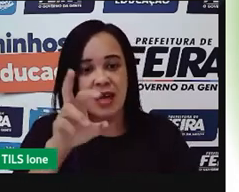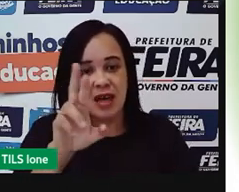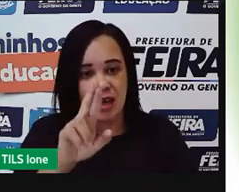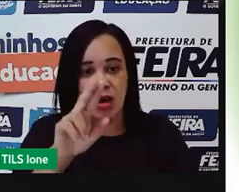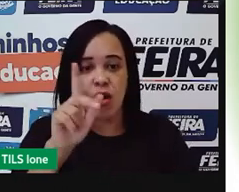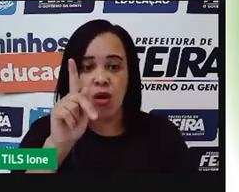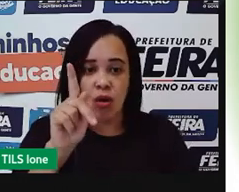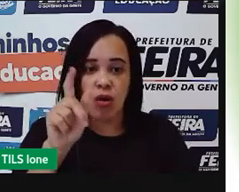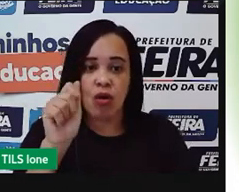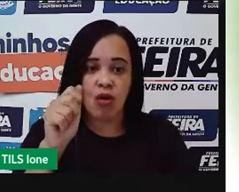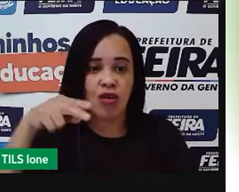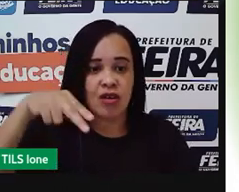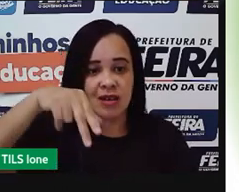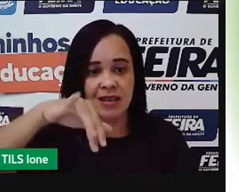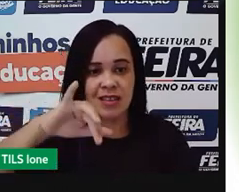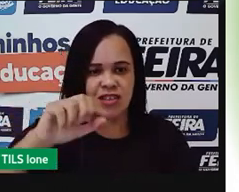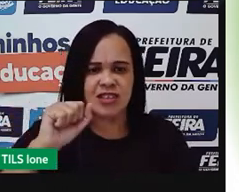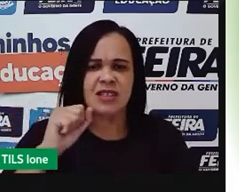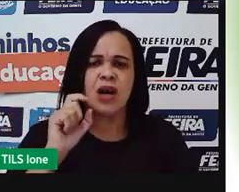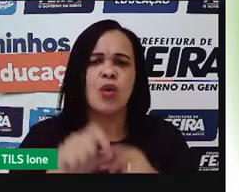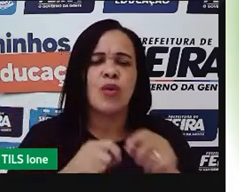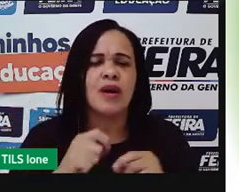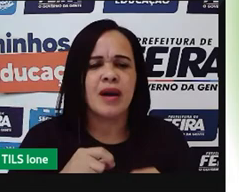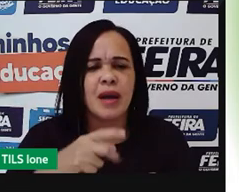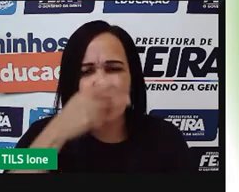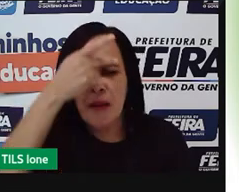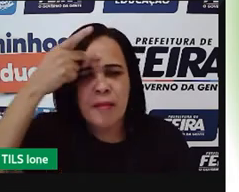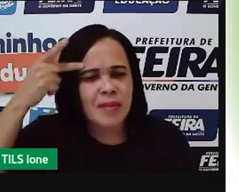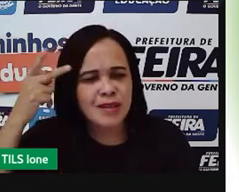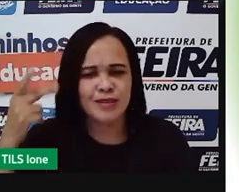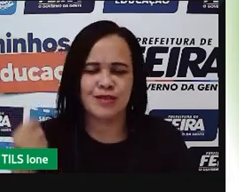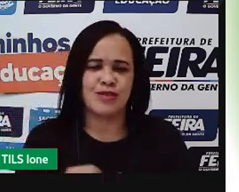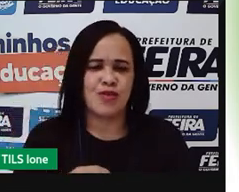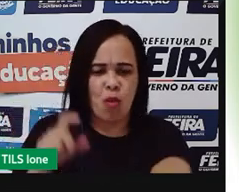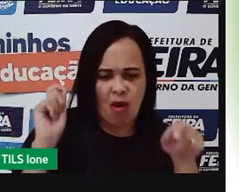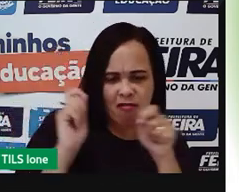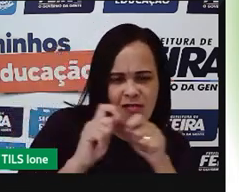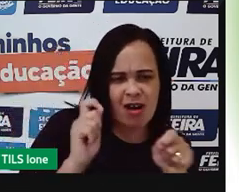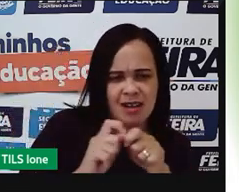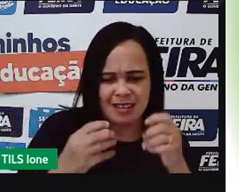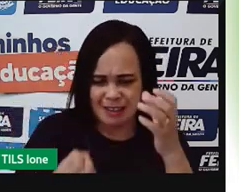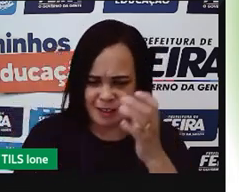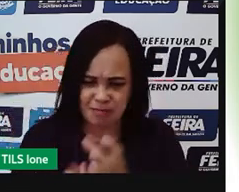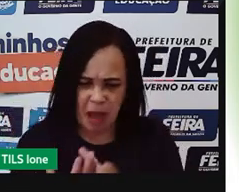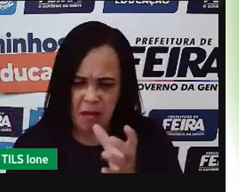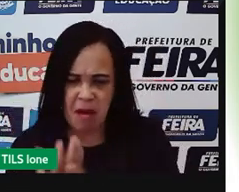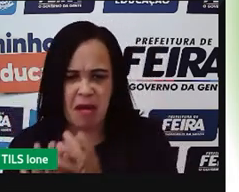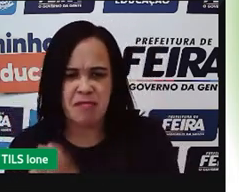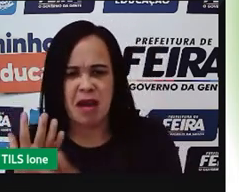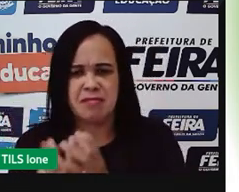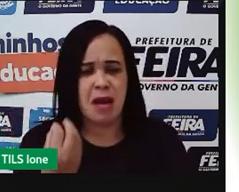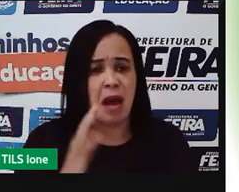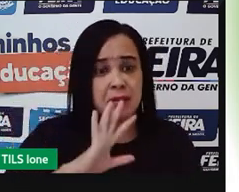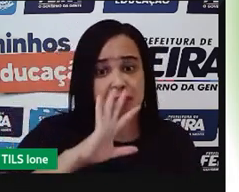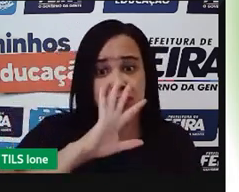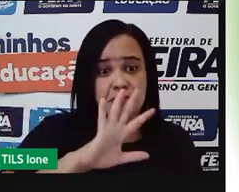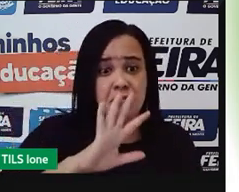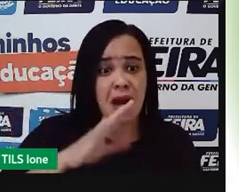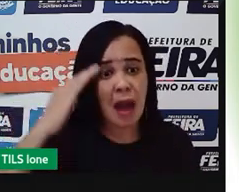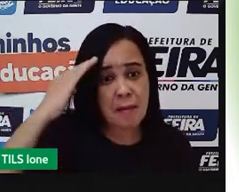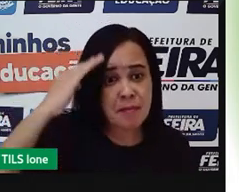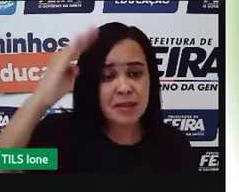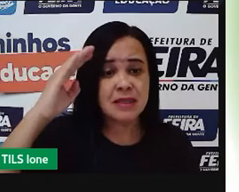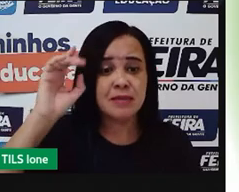pessoa que vai comer. Então, ele tem toda uma qualidade, leva em consideração a biodiversidade ali do